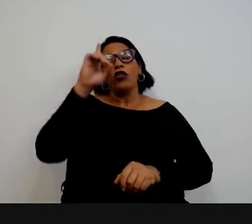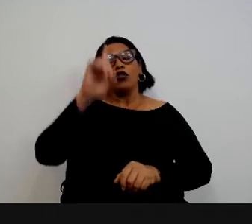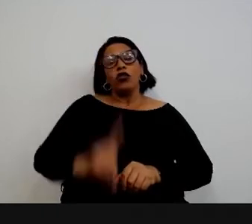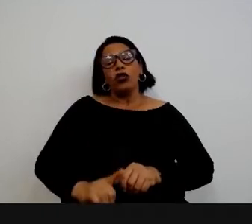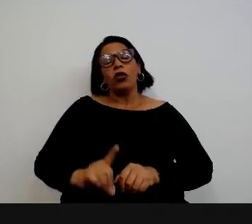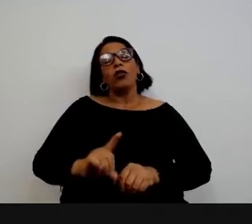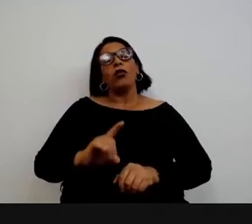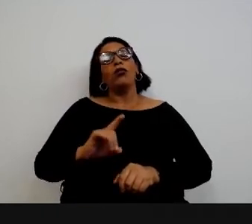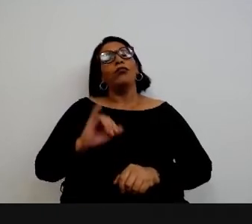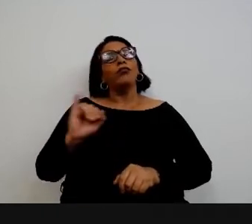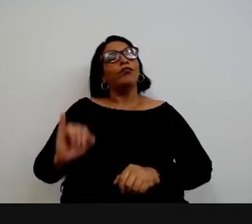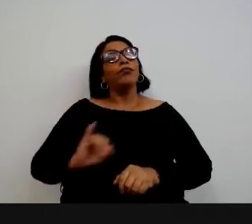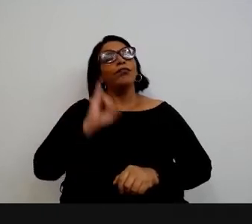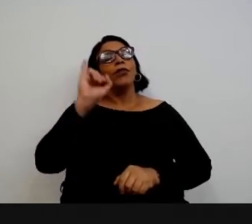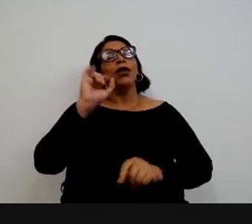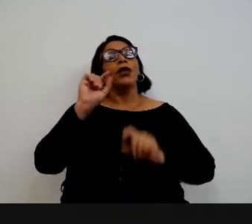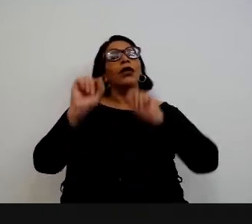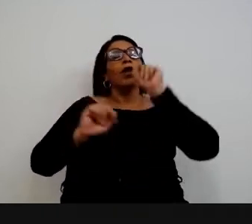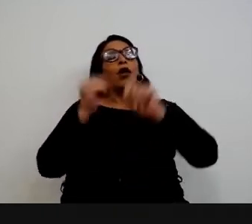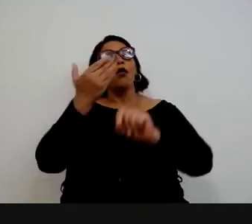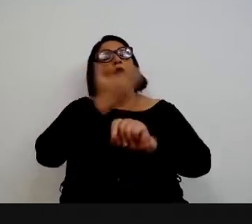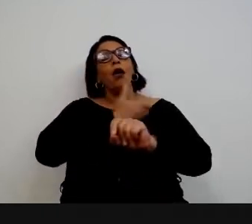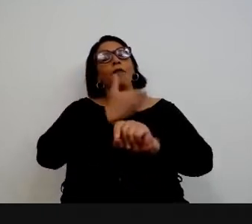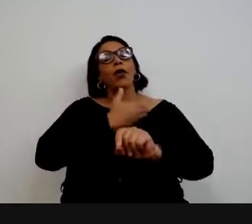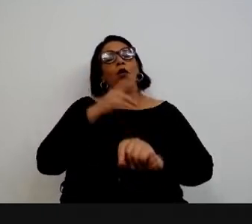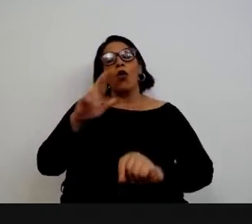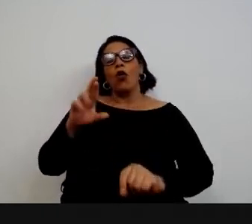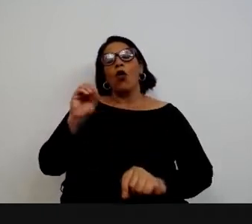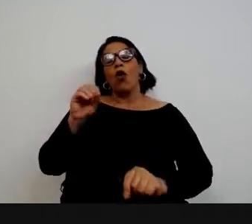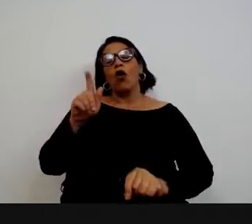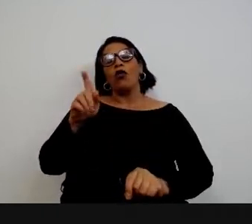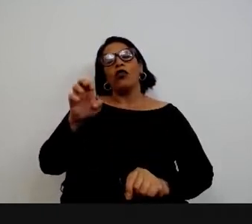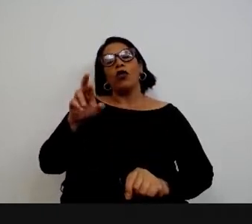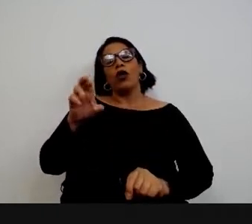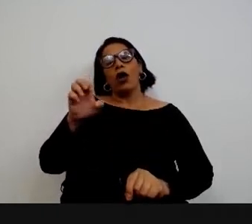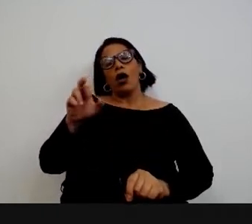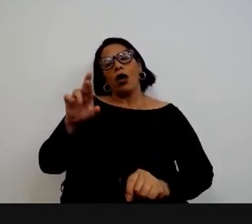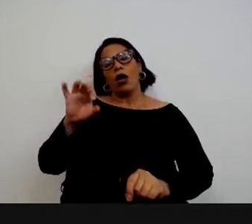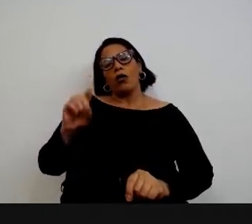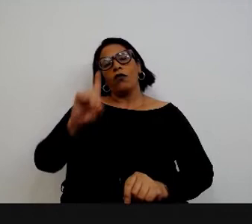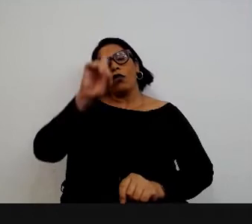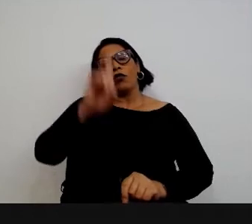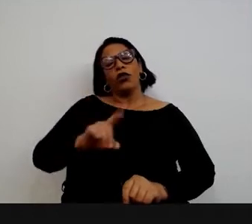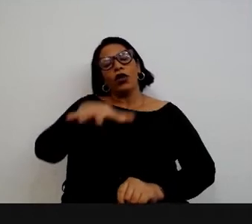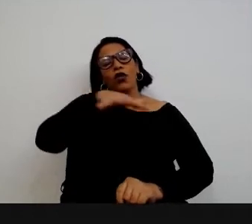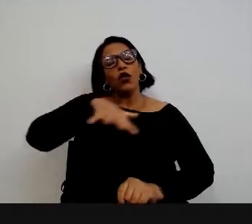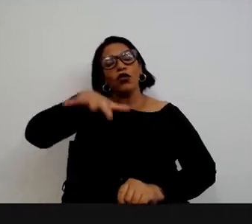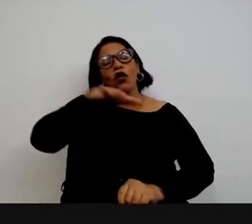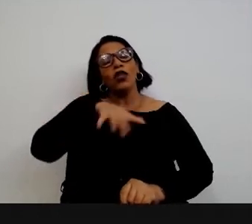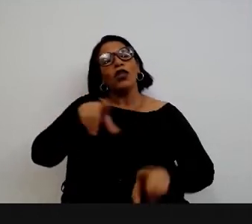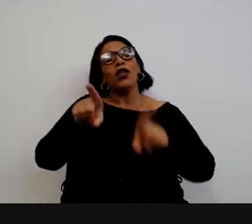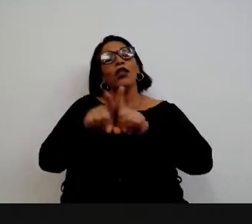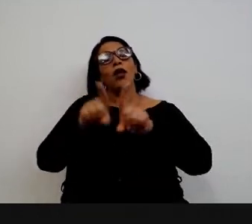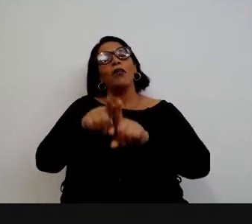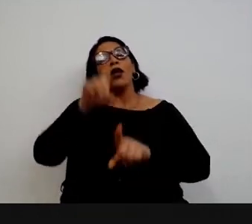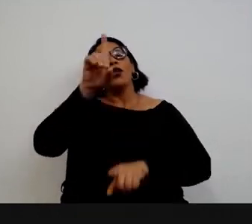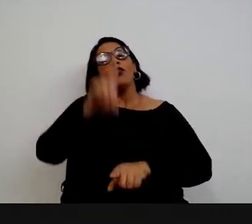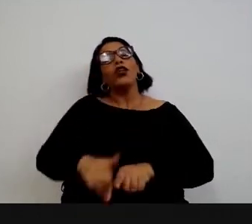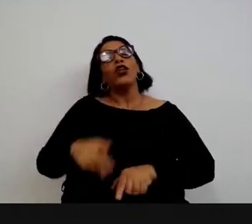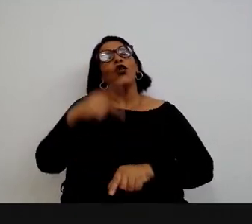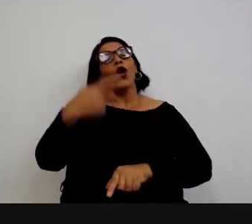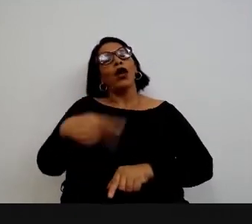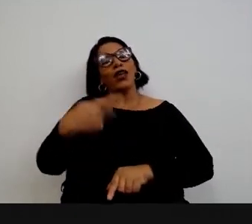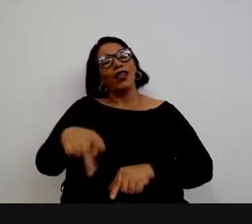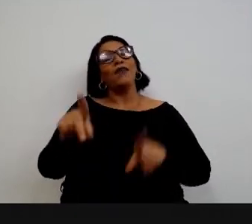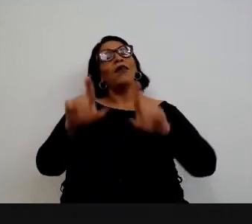-gerais, eu destacaria a figura do amigo Rogério Ventura, que foi diretor-geral e também diretor aqui do